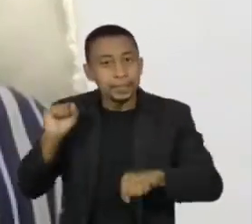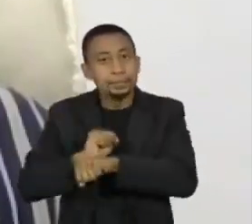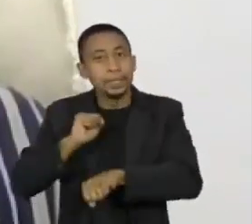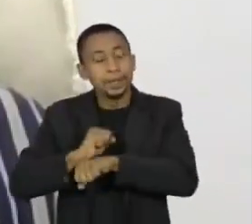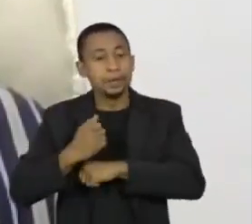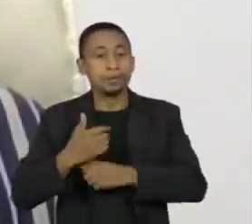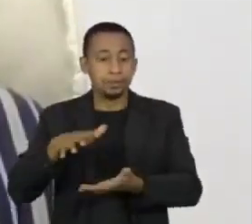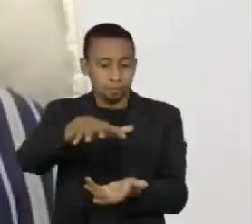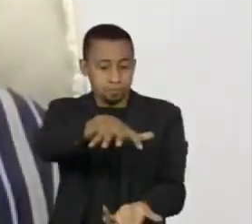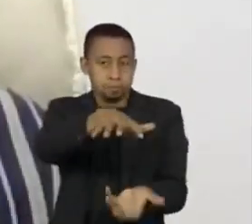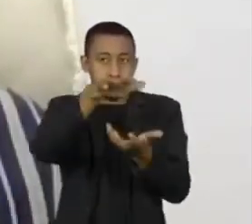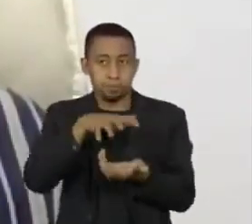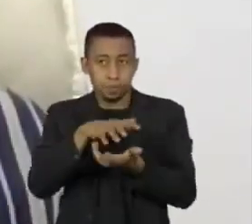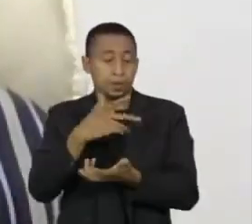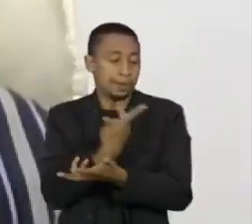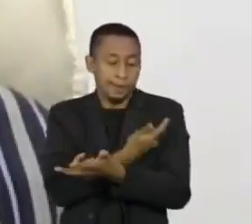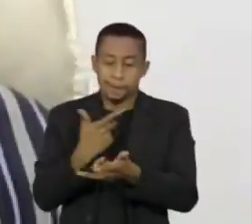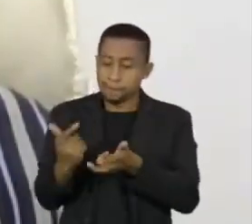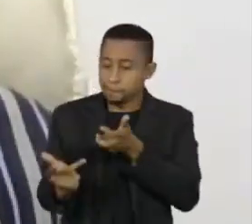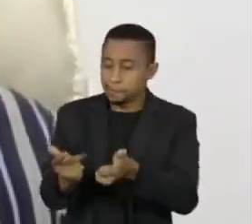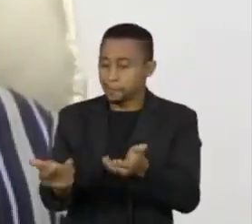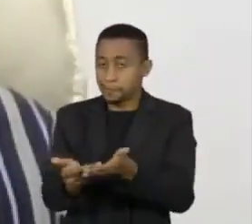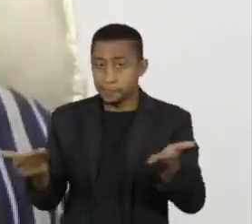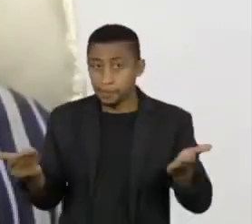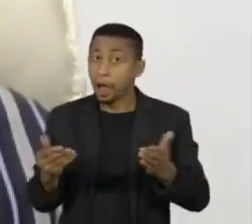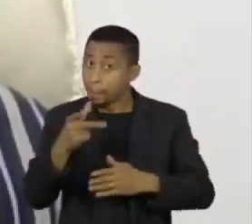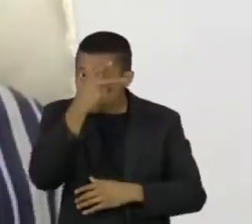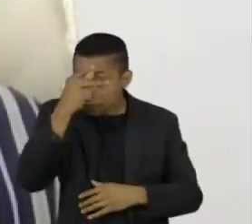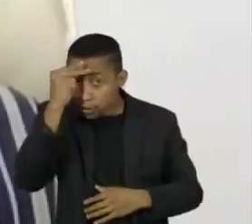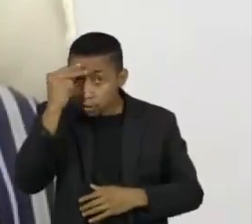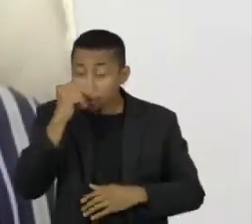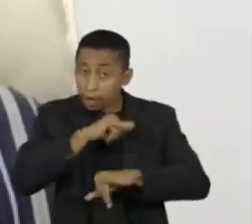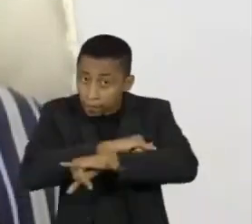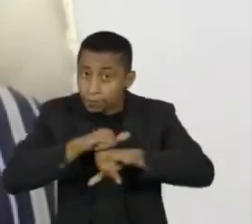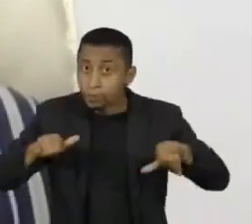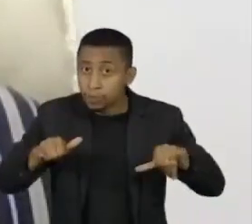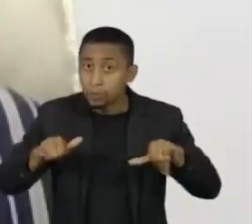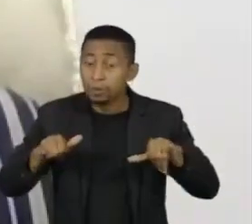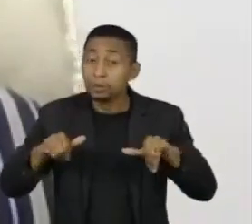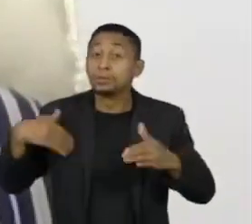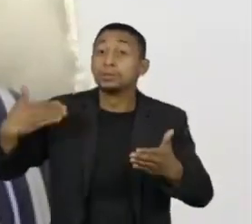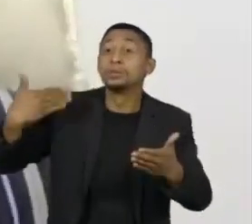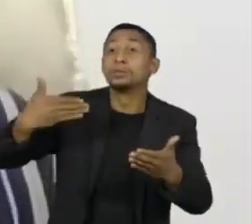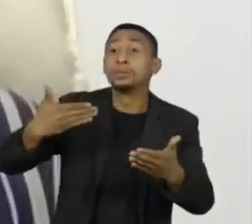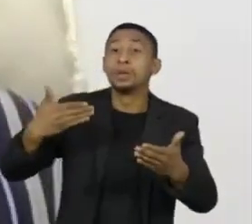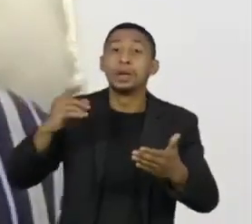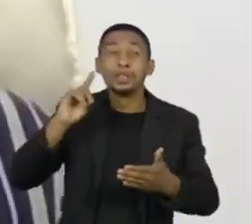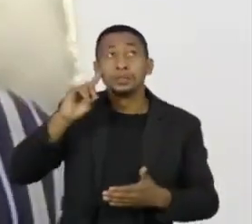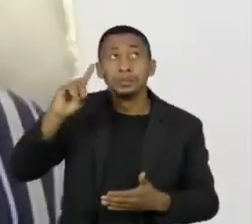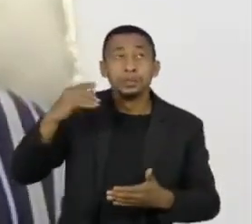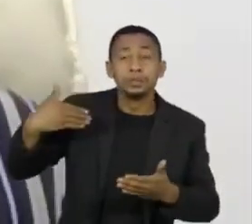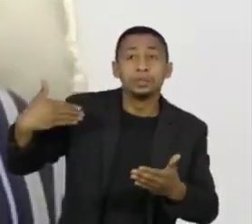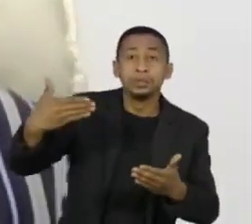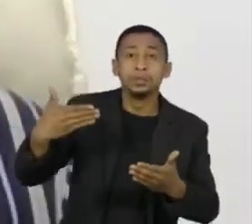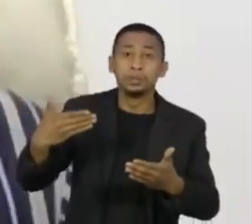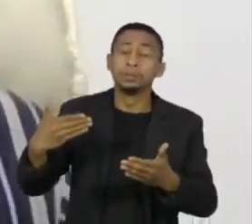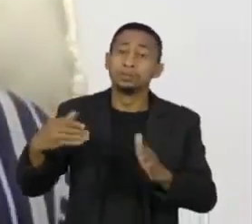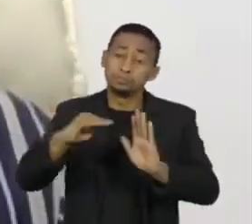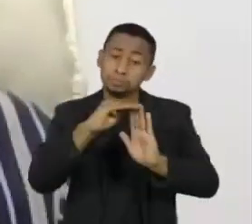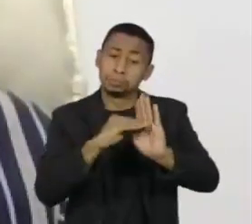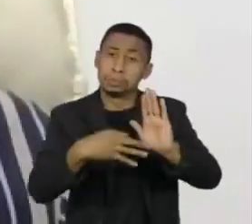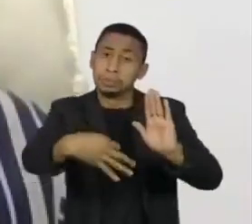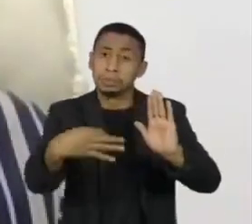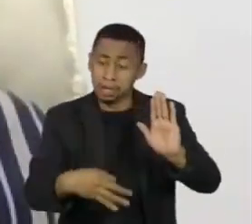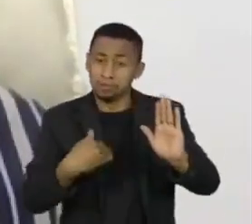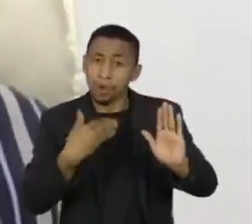esse lote que, segundo a informação da Prefeitura, vai chegar especificamente de acordo com o